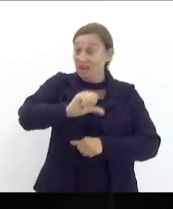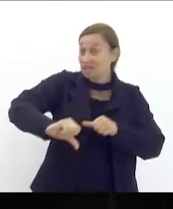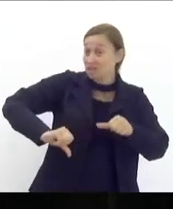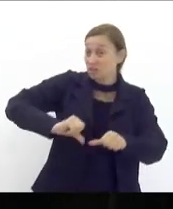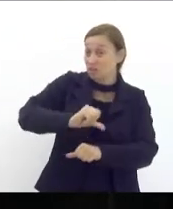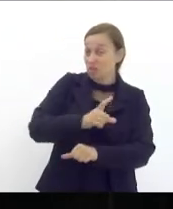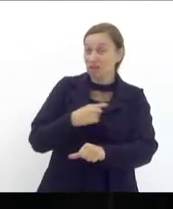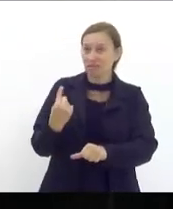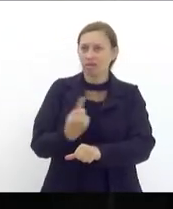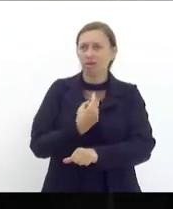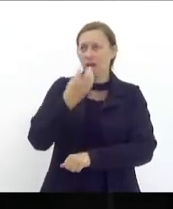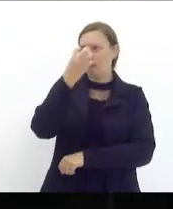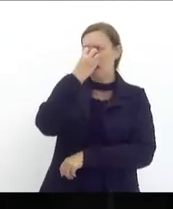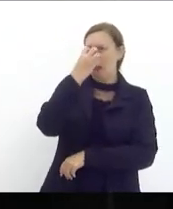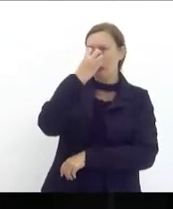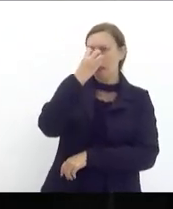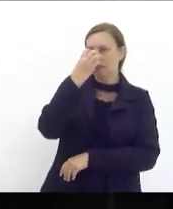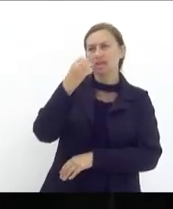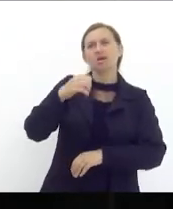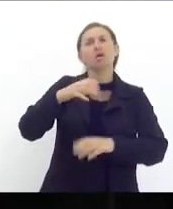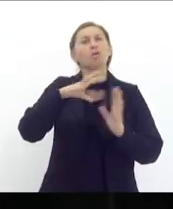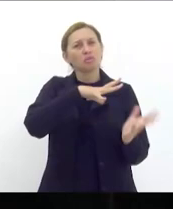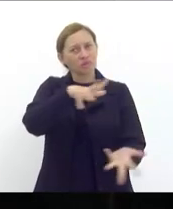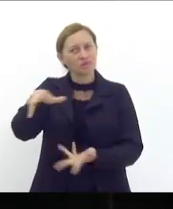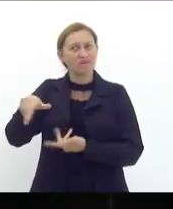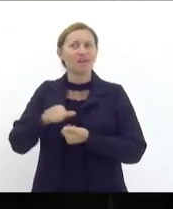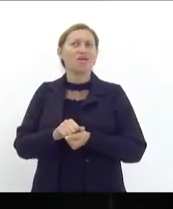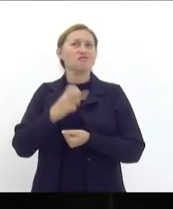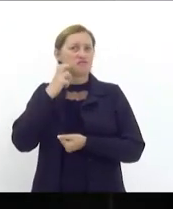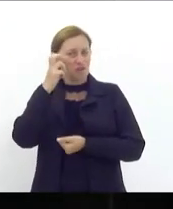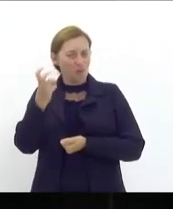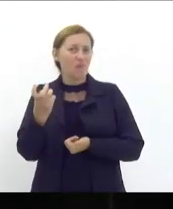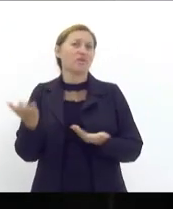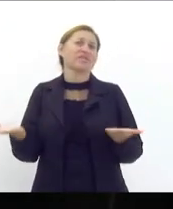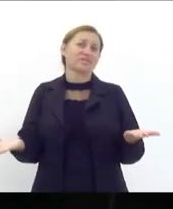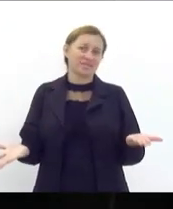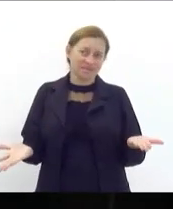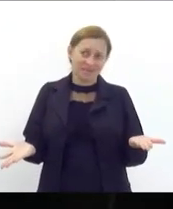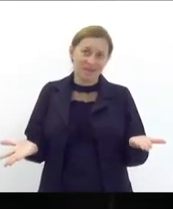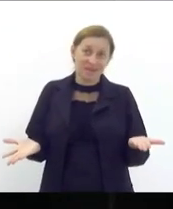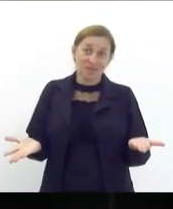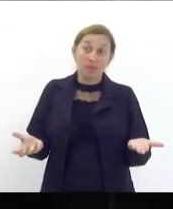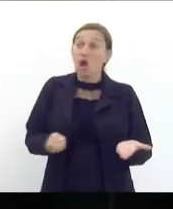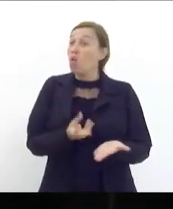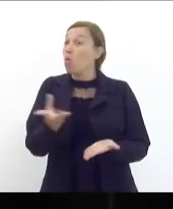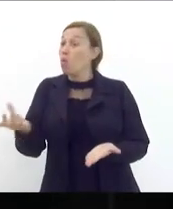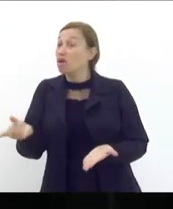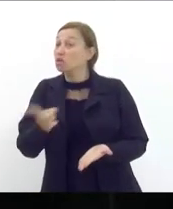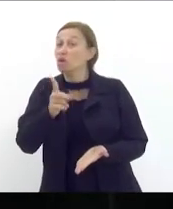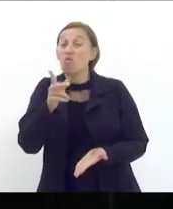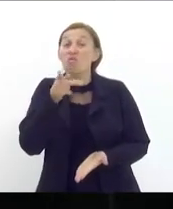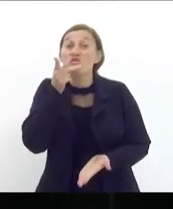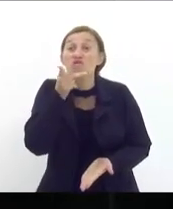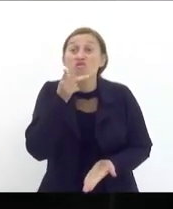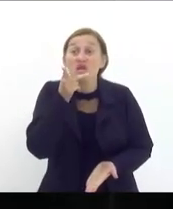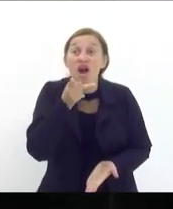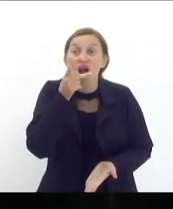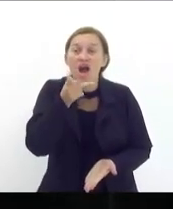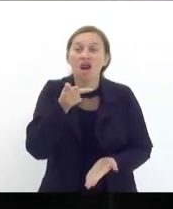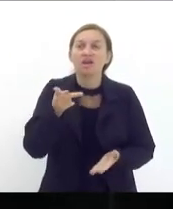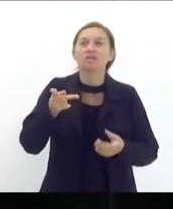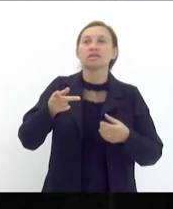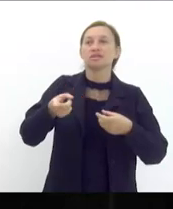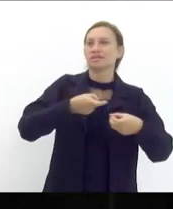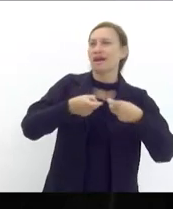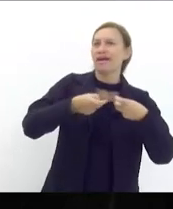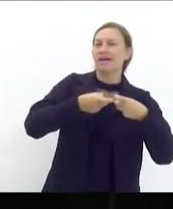em chacota mundial em vergonha mundial isso quando ele não se manifesta sobre a guerra